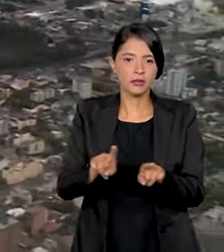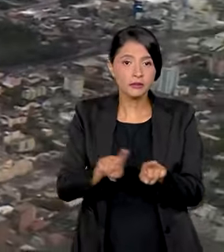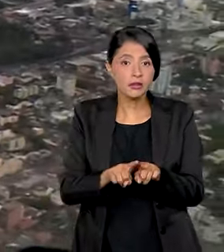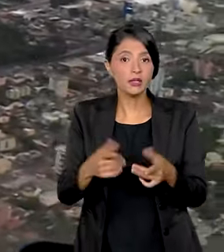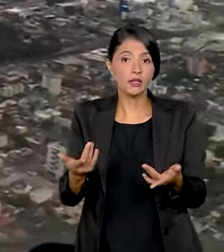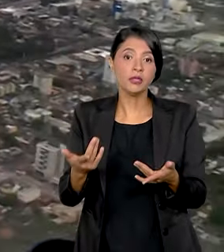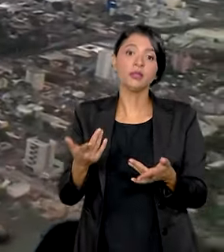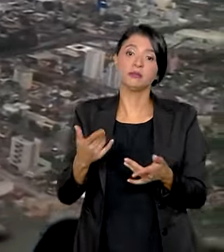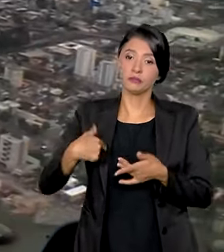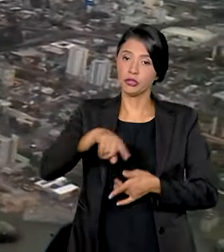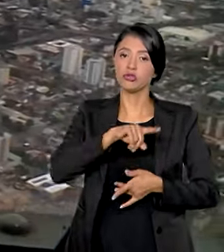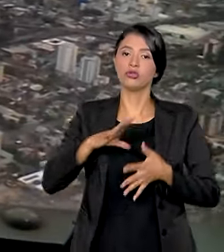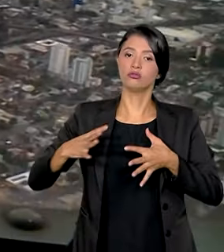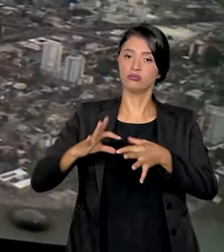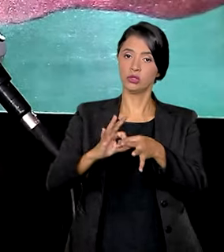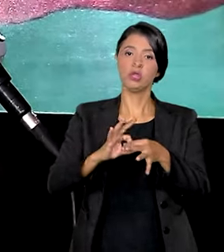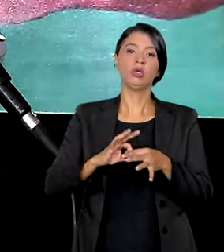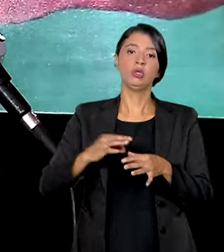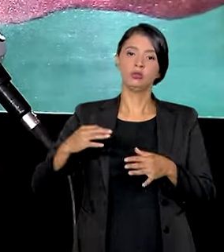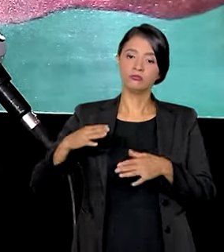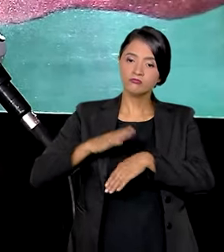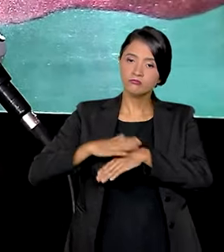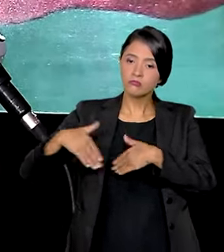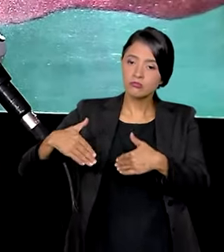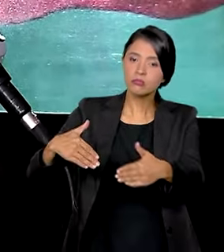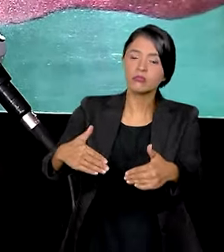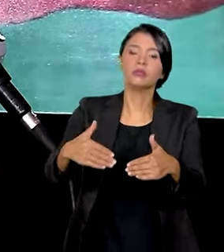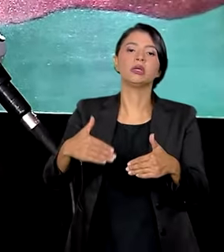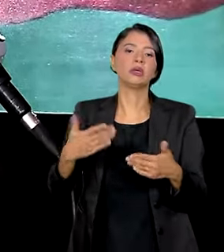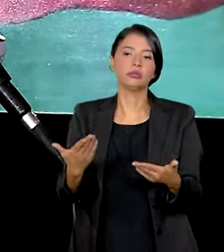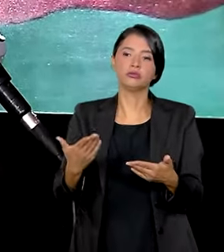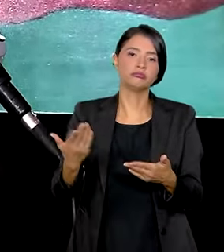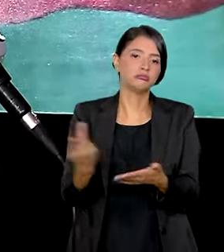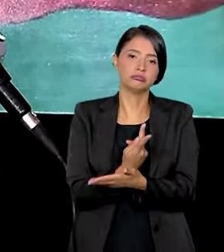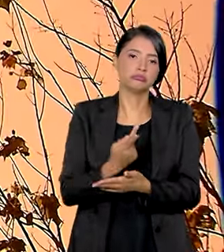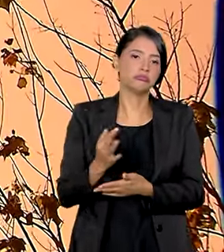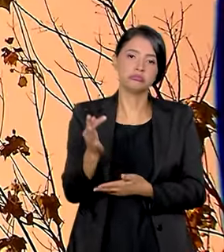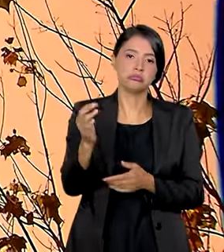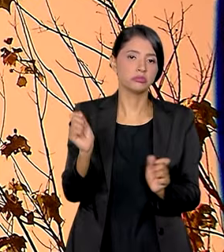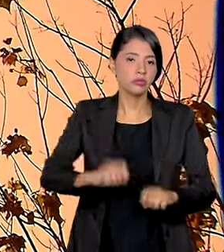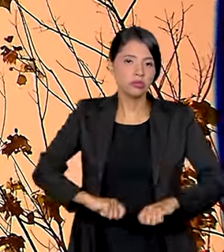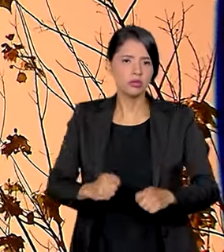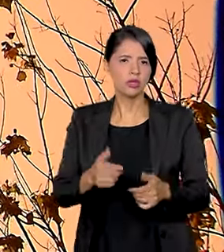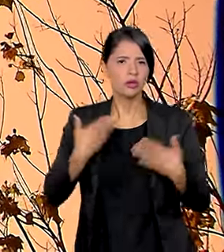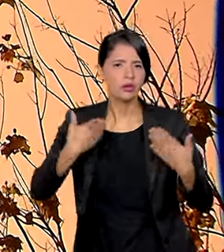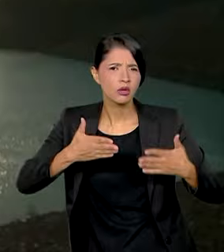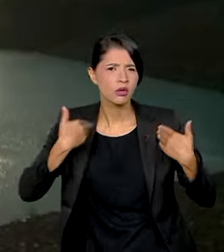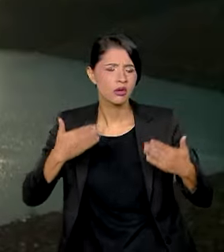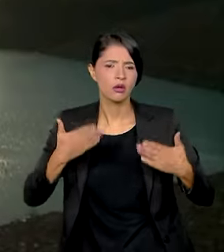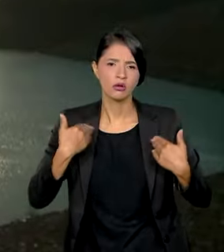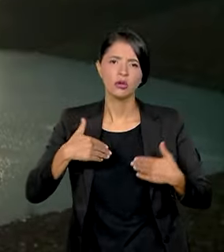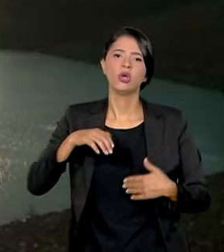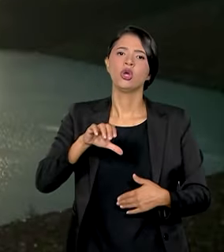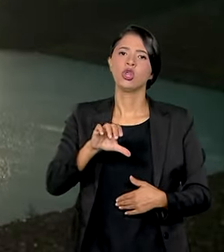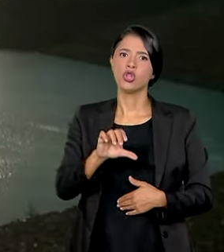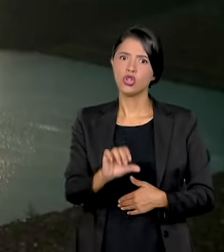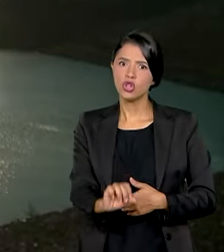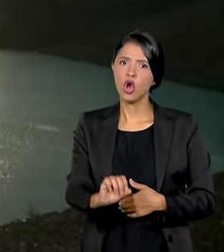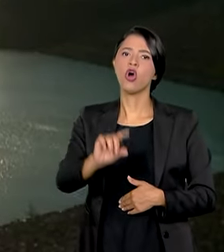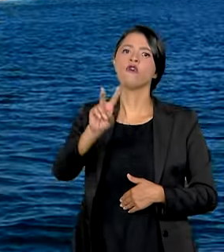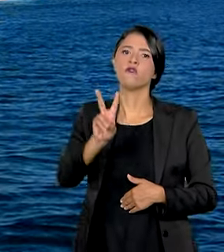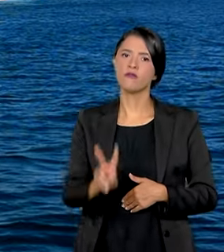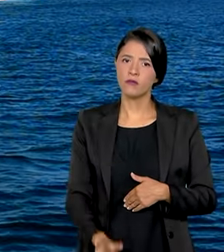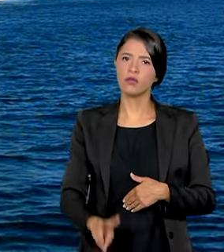também estarmos juntos para enfrentar a cada momento o que vier. E o calor? Pelo menos nove